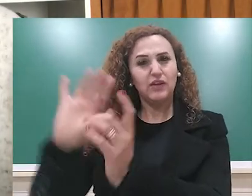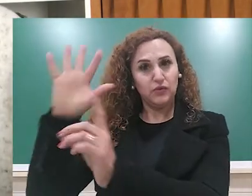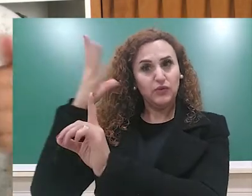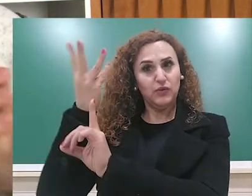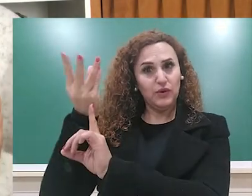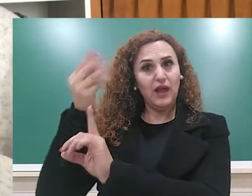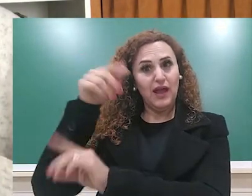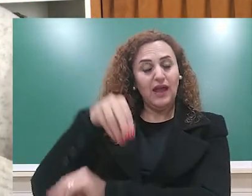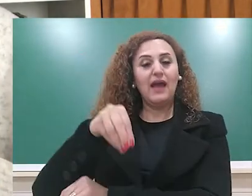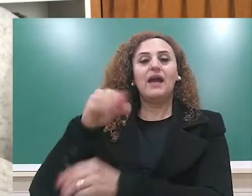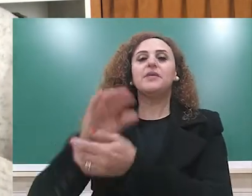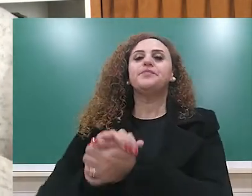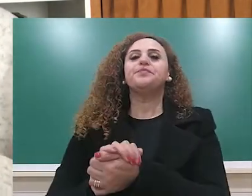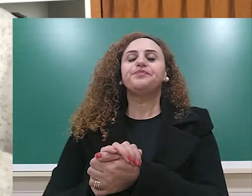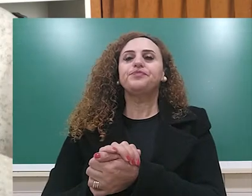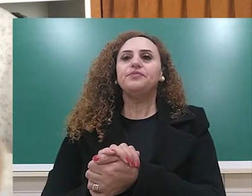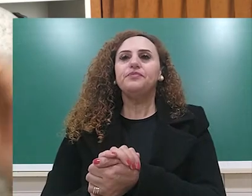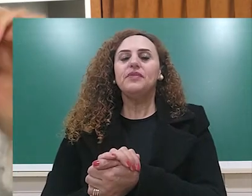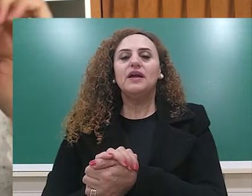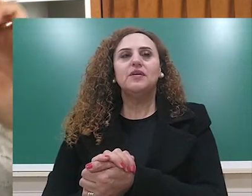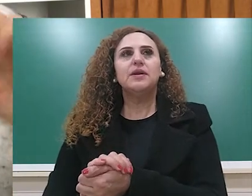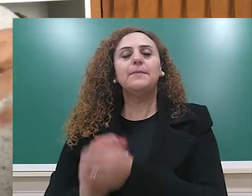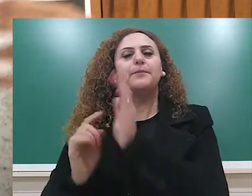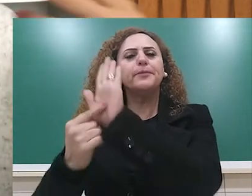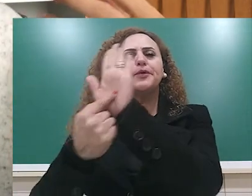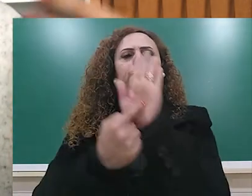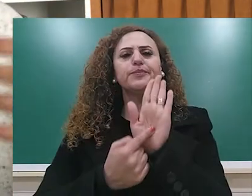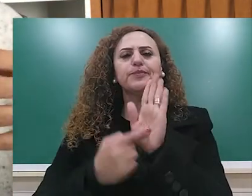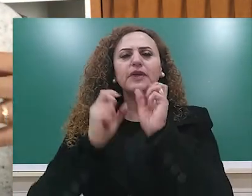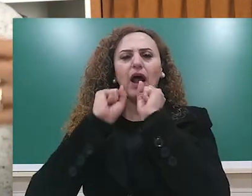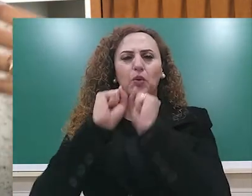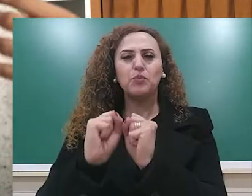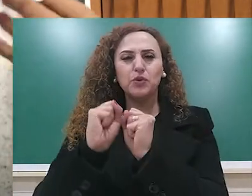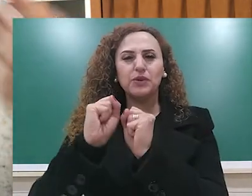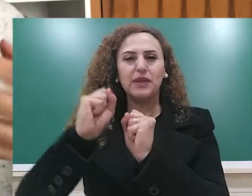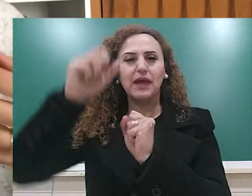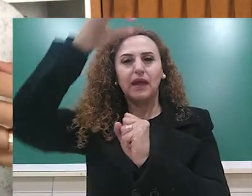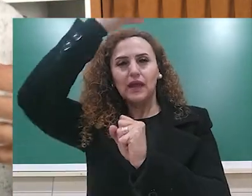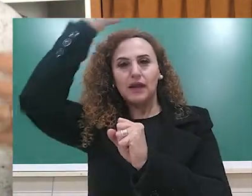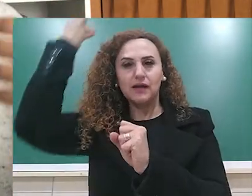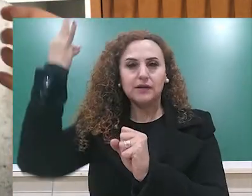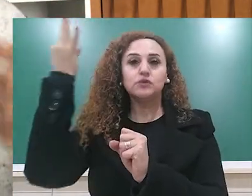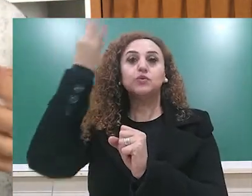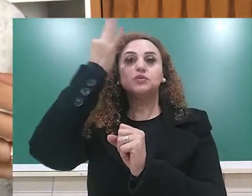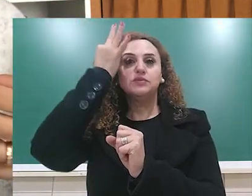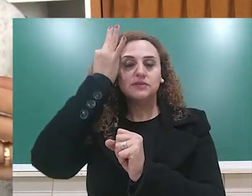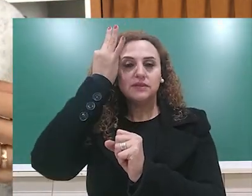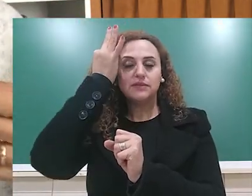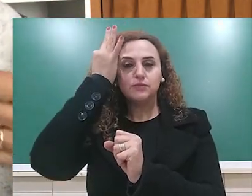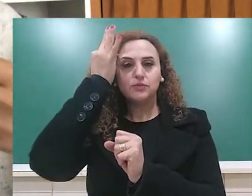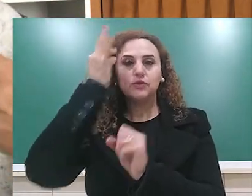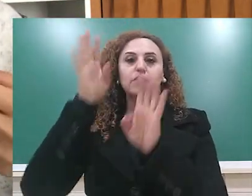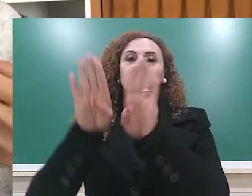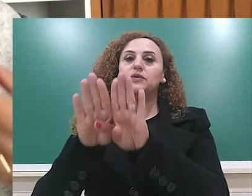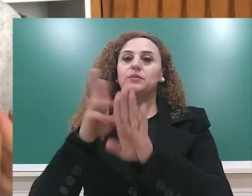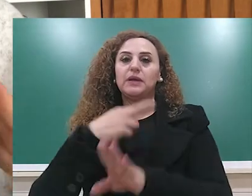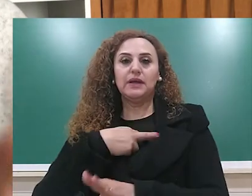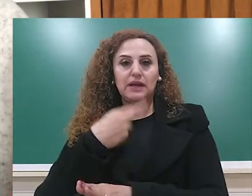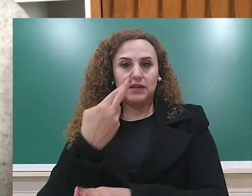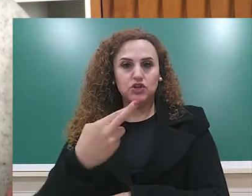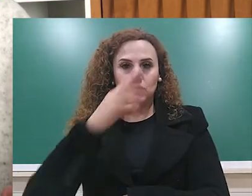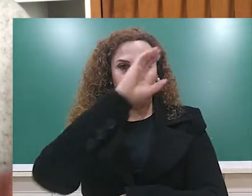construção do poder dos santos, da religião católica e uma